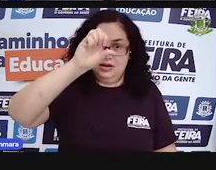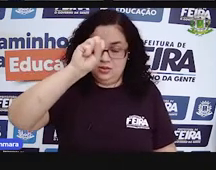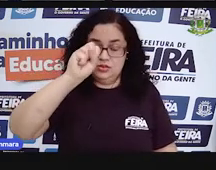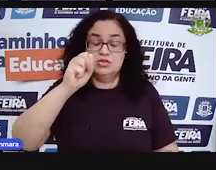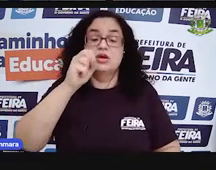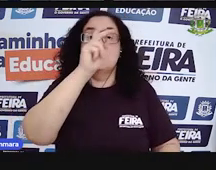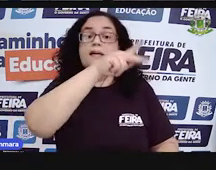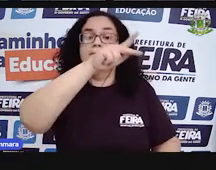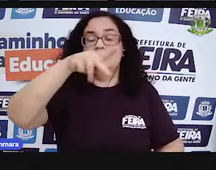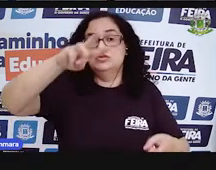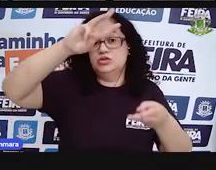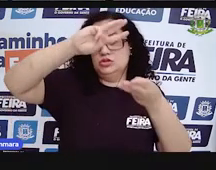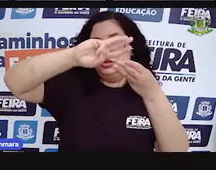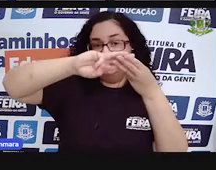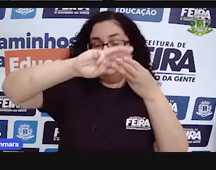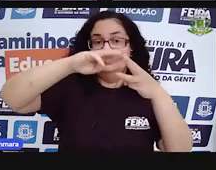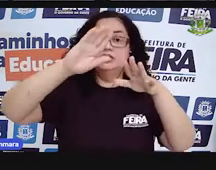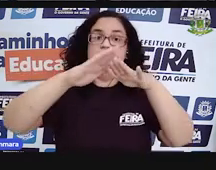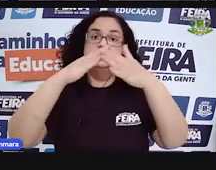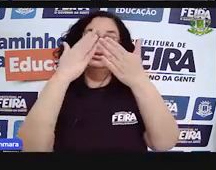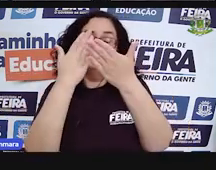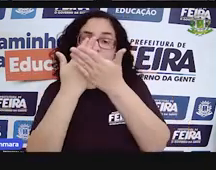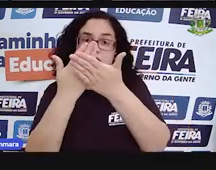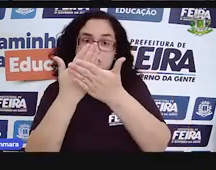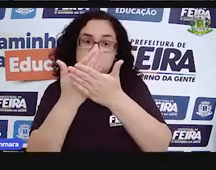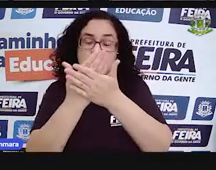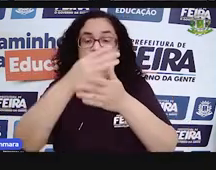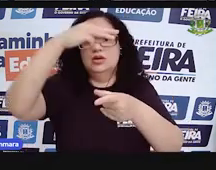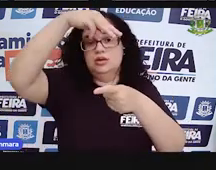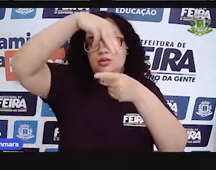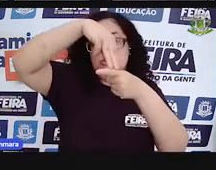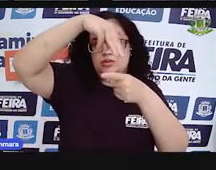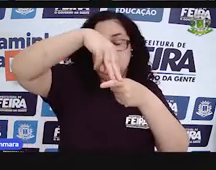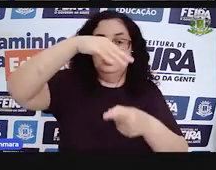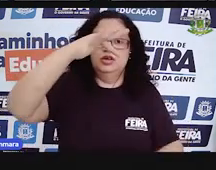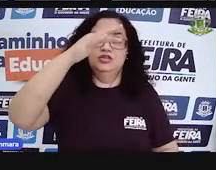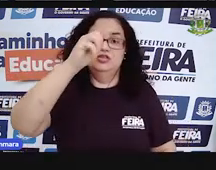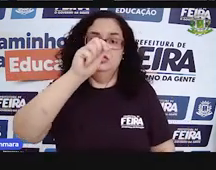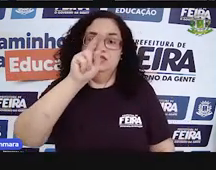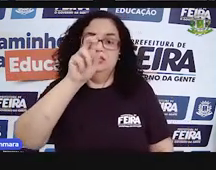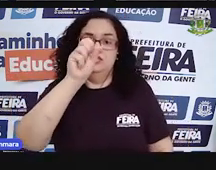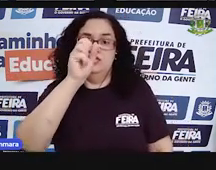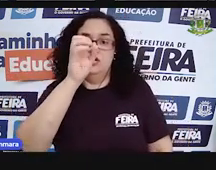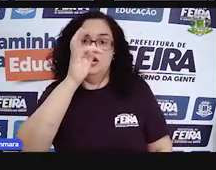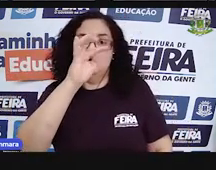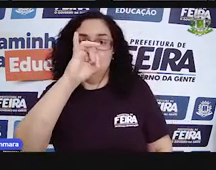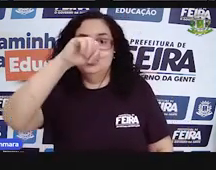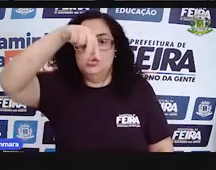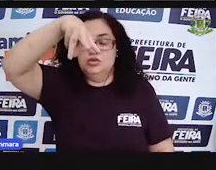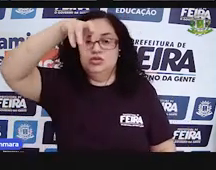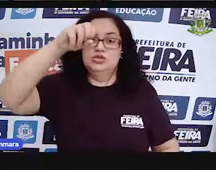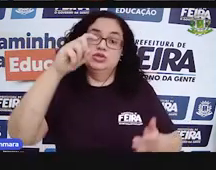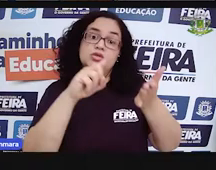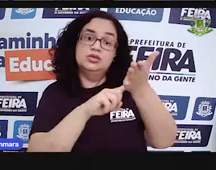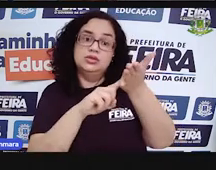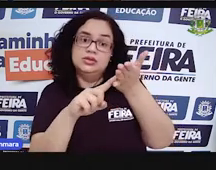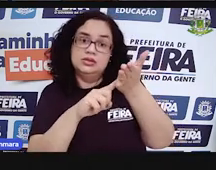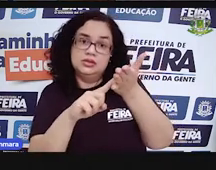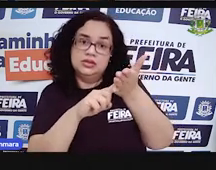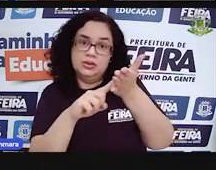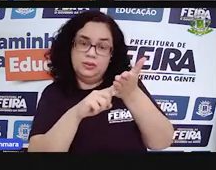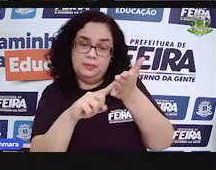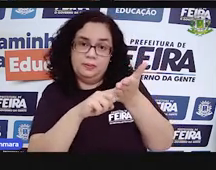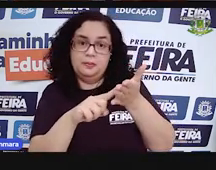Faustino Dias Lima. Eu tenho pele branca, meu cabelo é preto, estou vestindo uma camisa